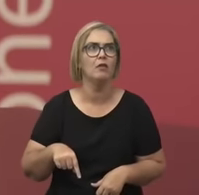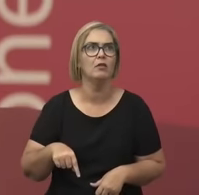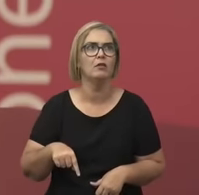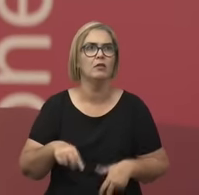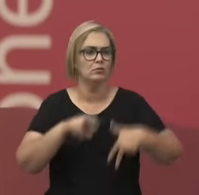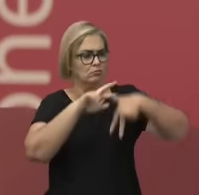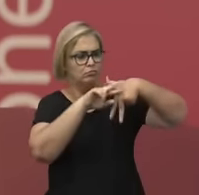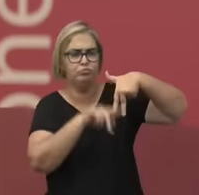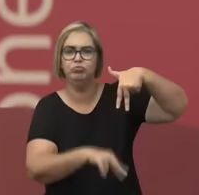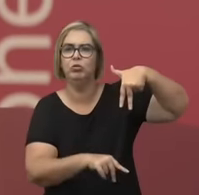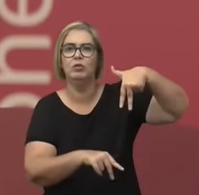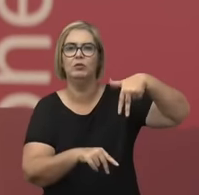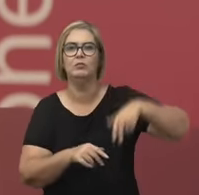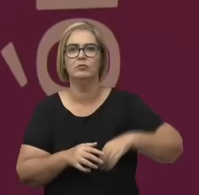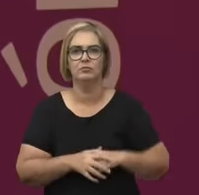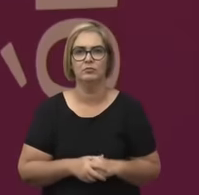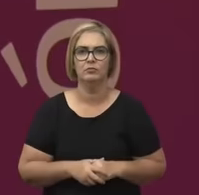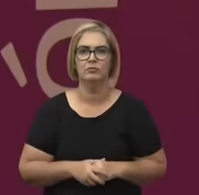futuro é plural.